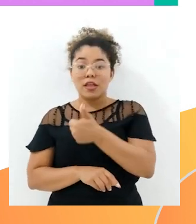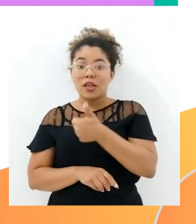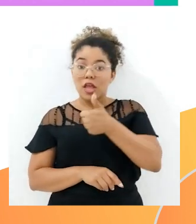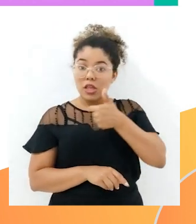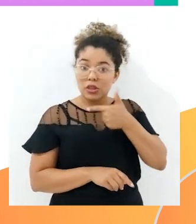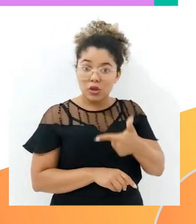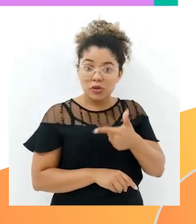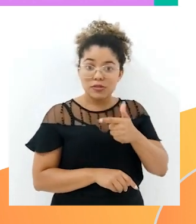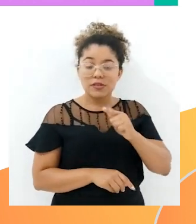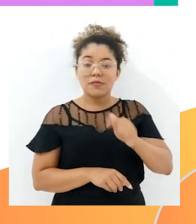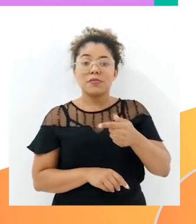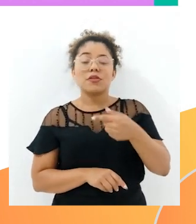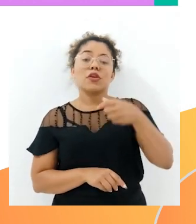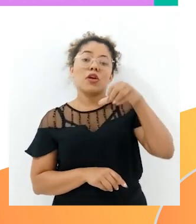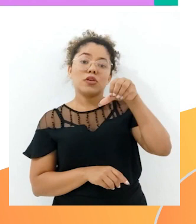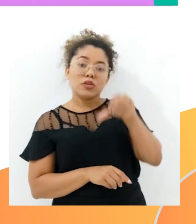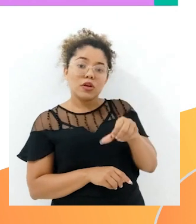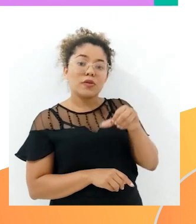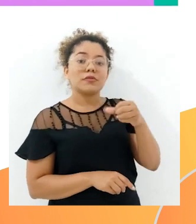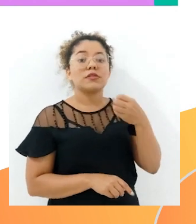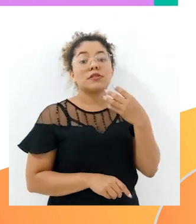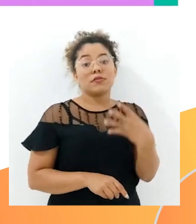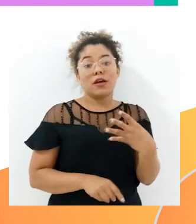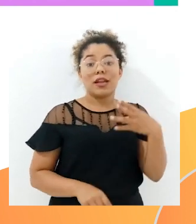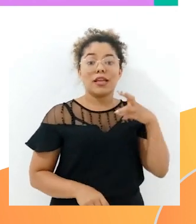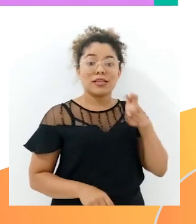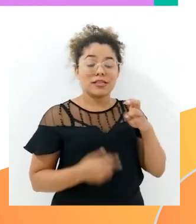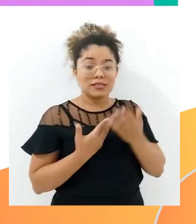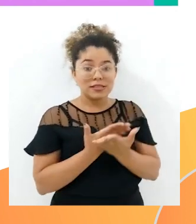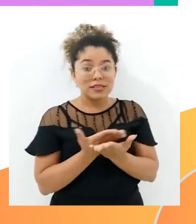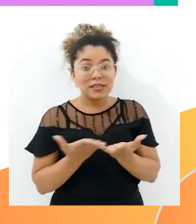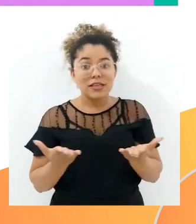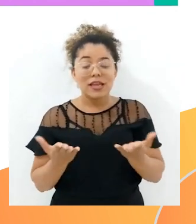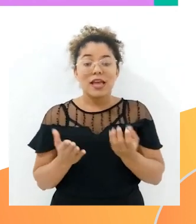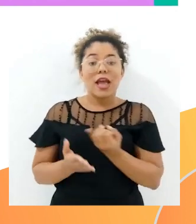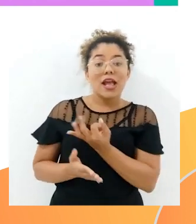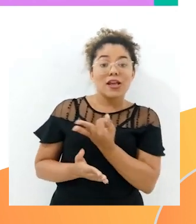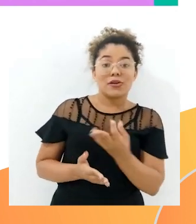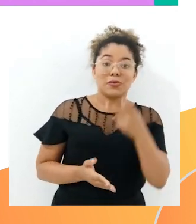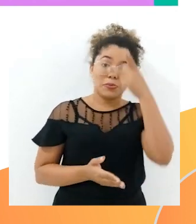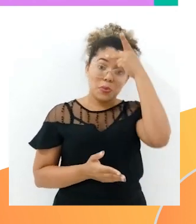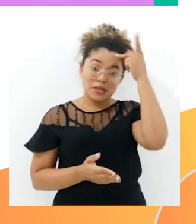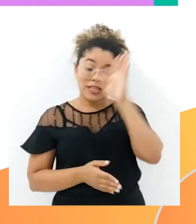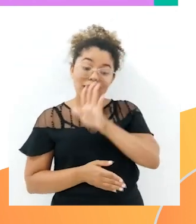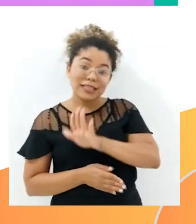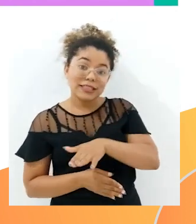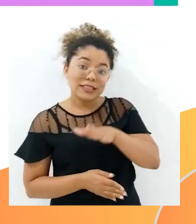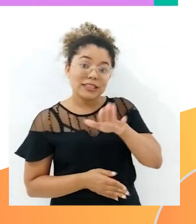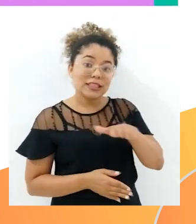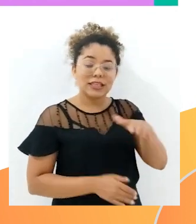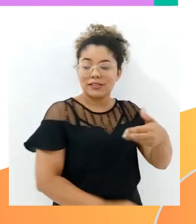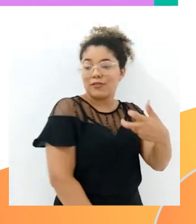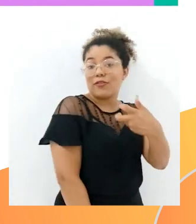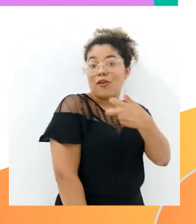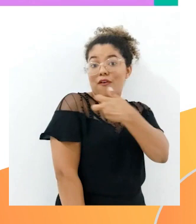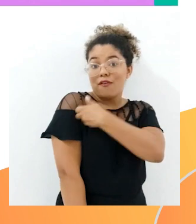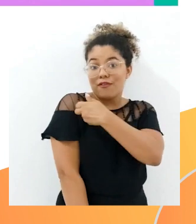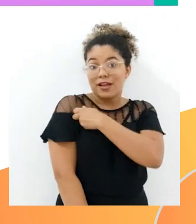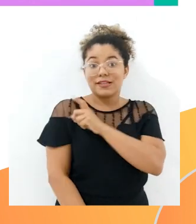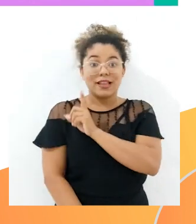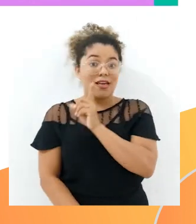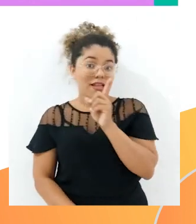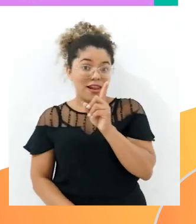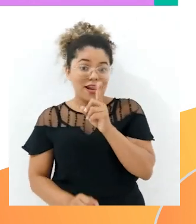.945. Nesse caso, esse valor é a quantidade de crianças que foi